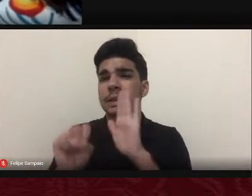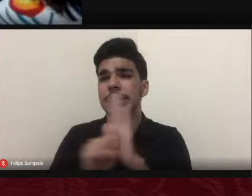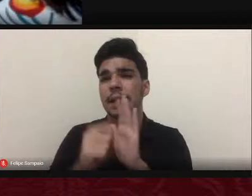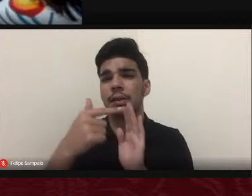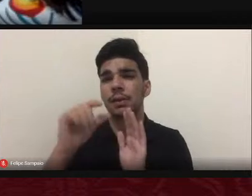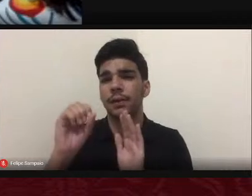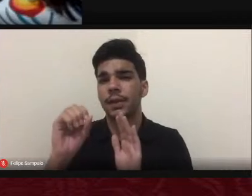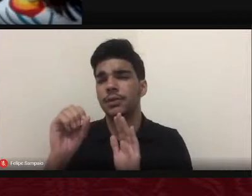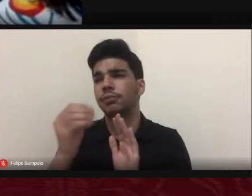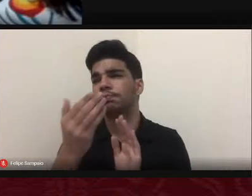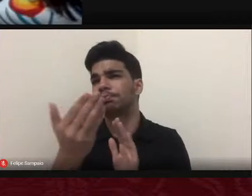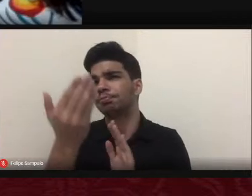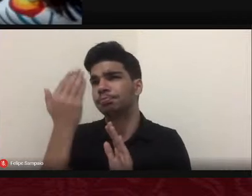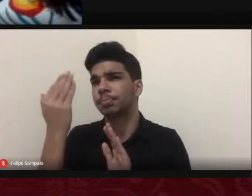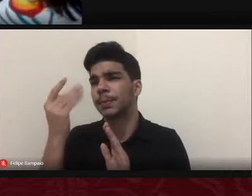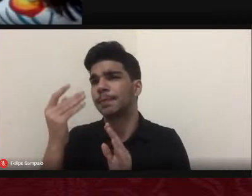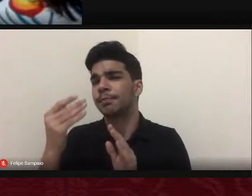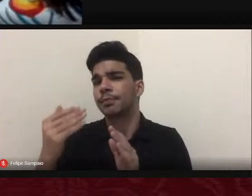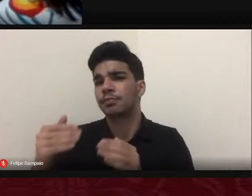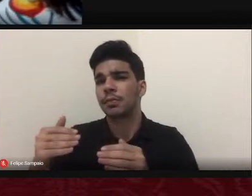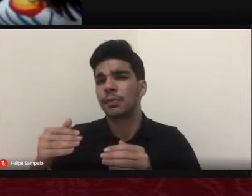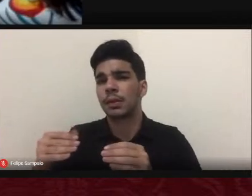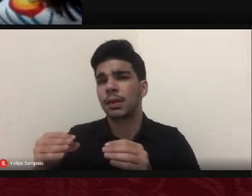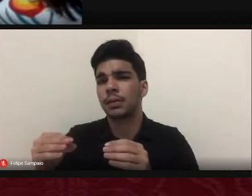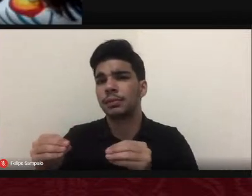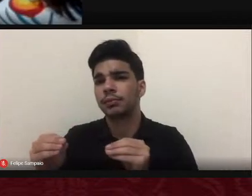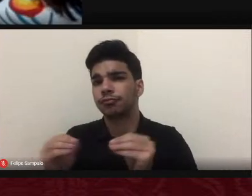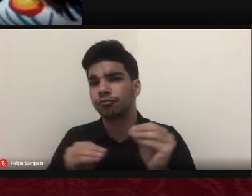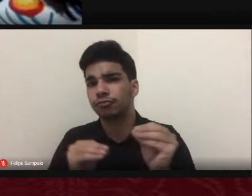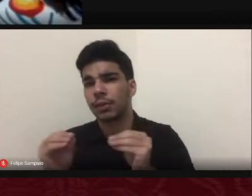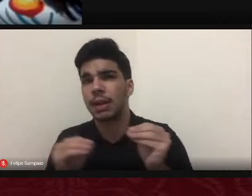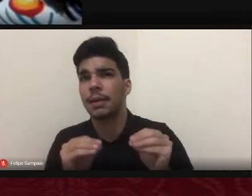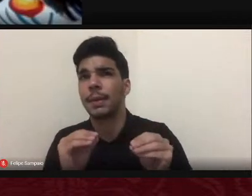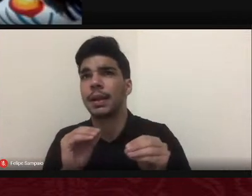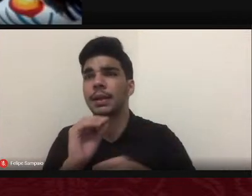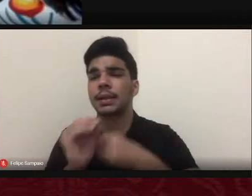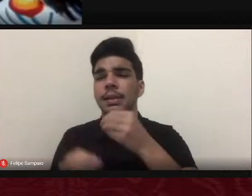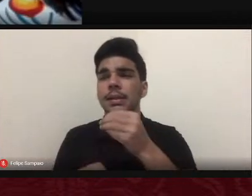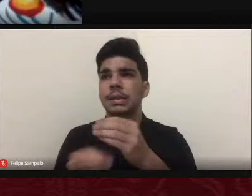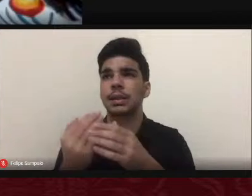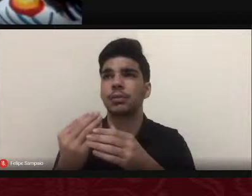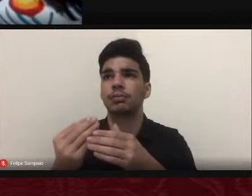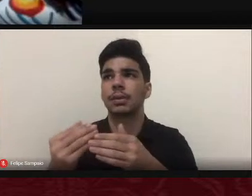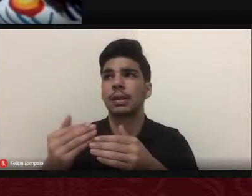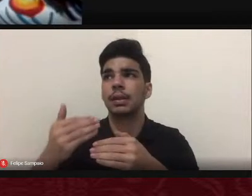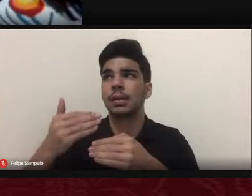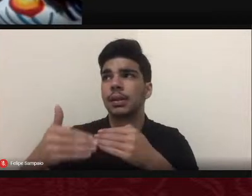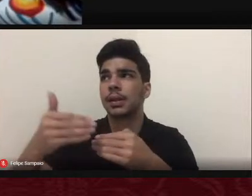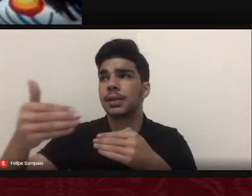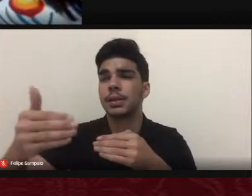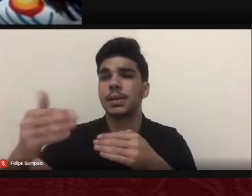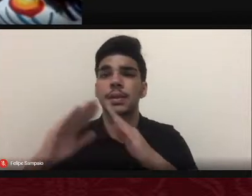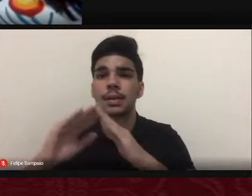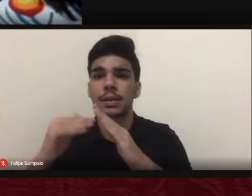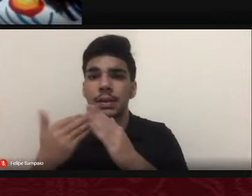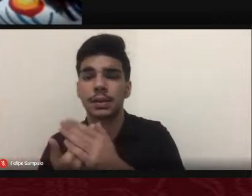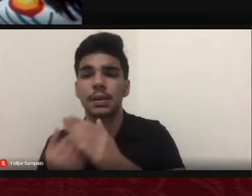por meio do funcionamento da instituição escolar e do dispositivo de escolarização